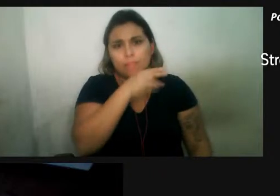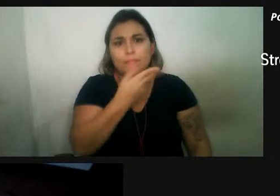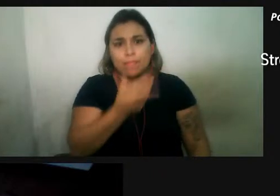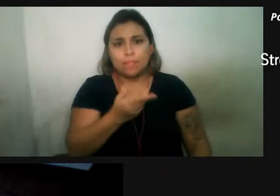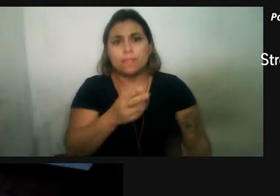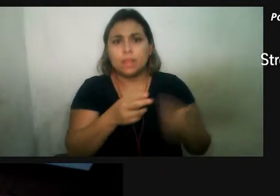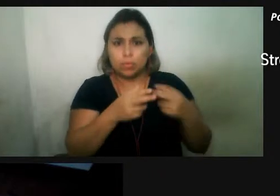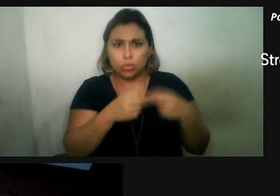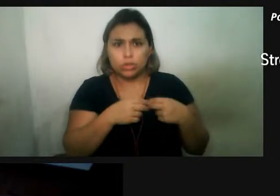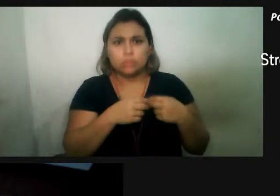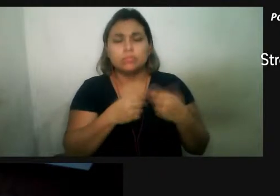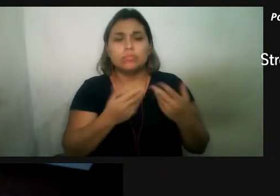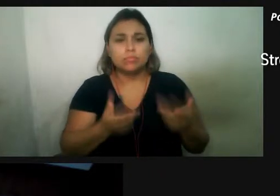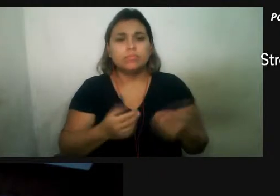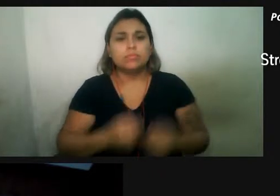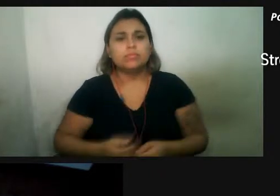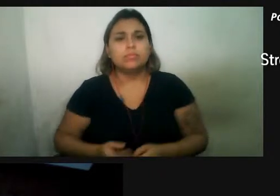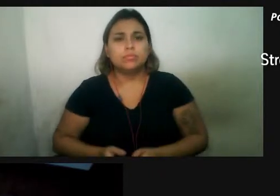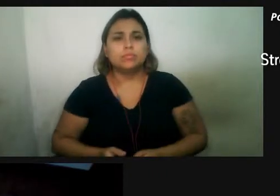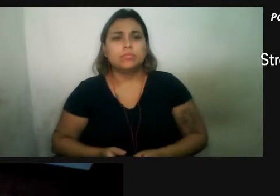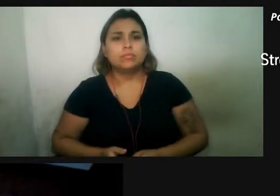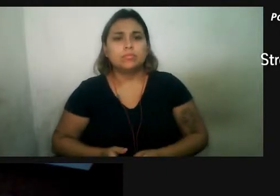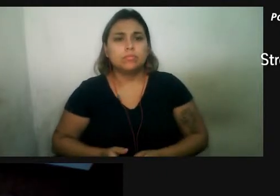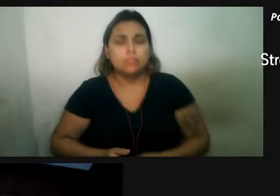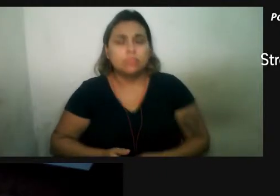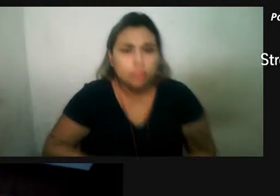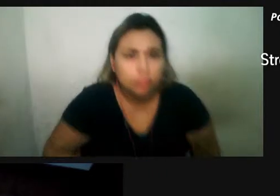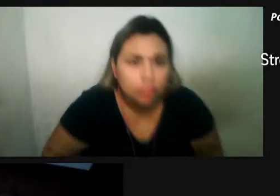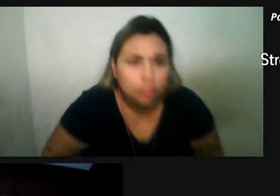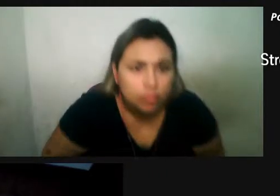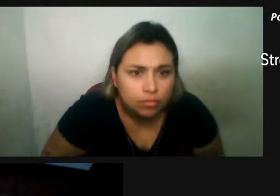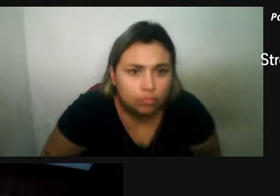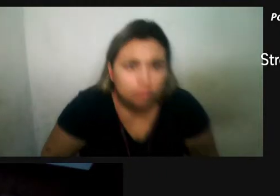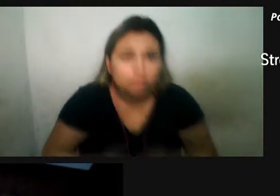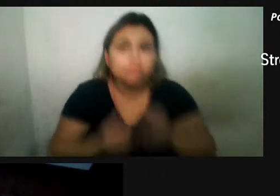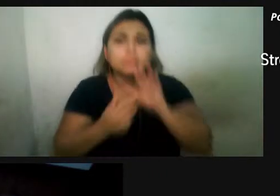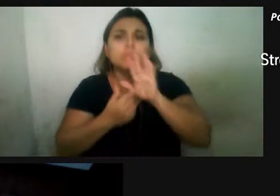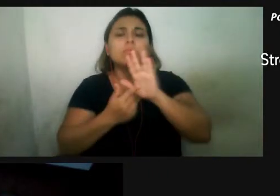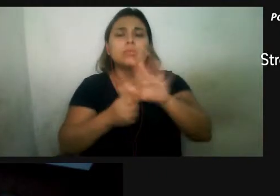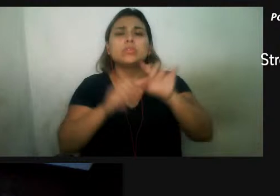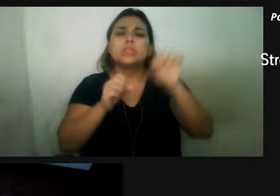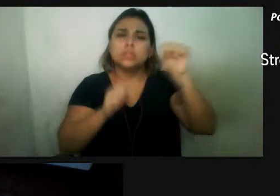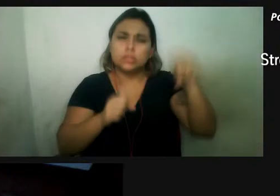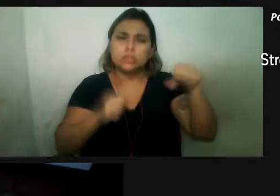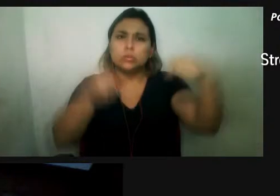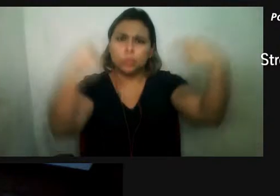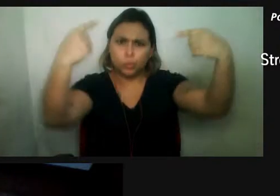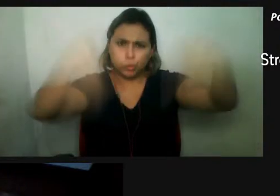disputa simbólica, mas é uma disputa entre machos. Já se...